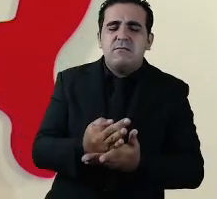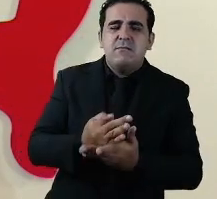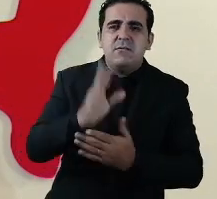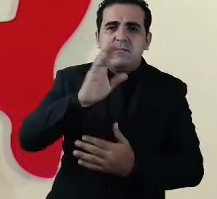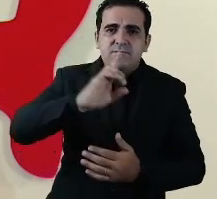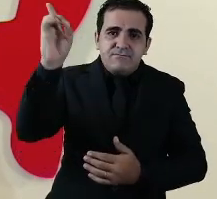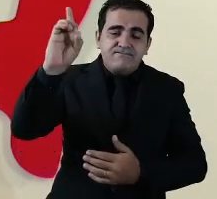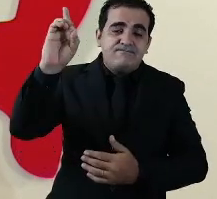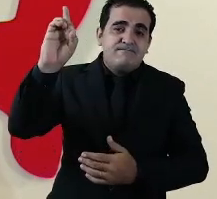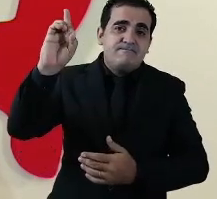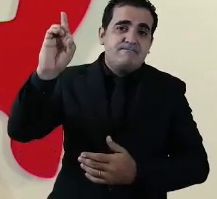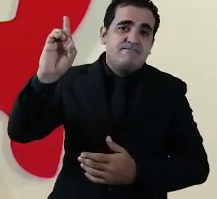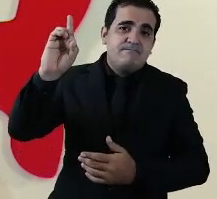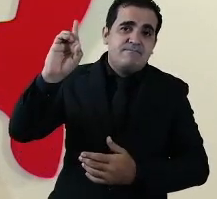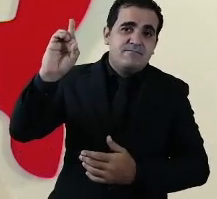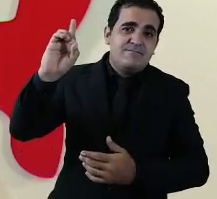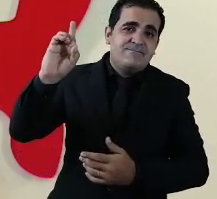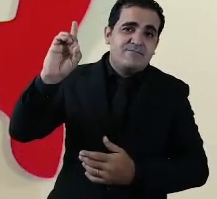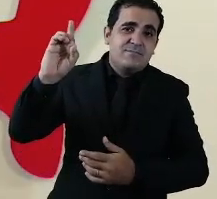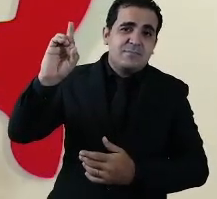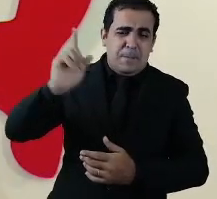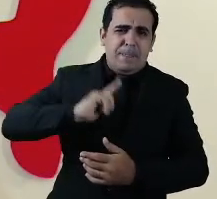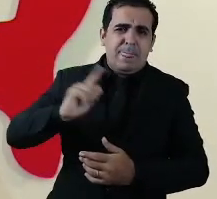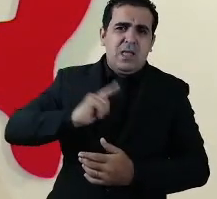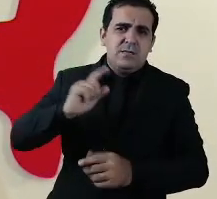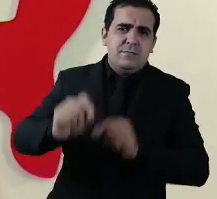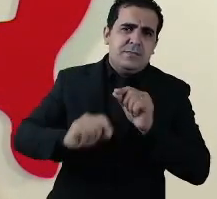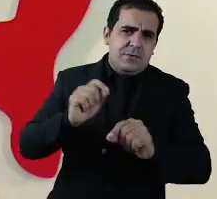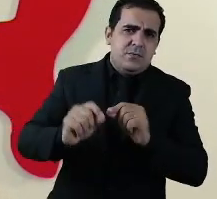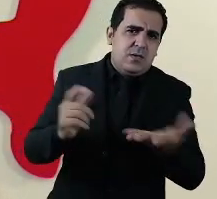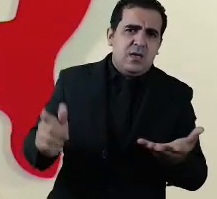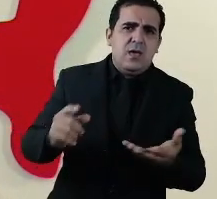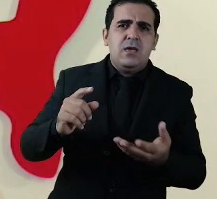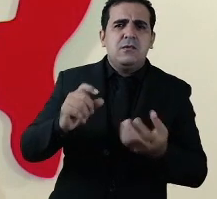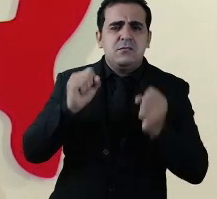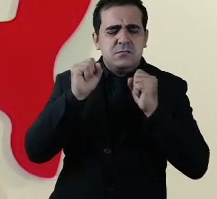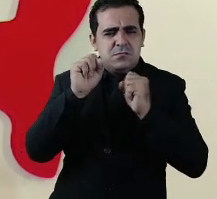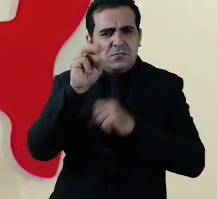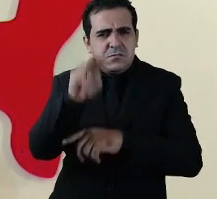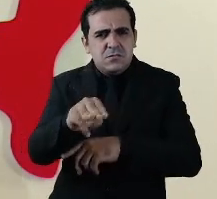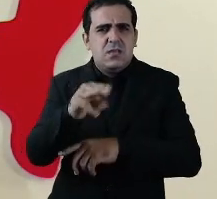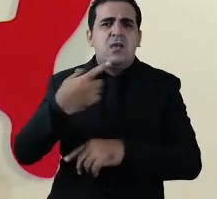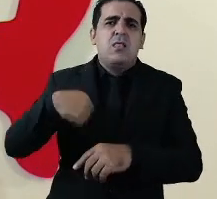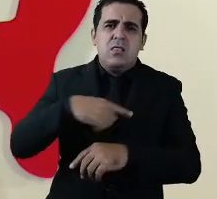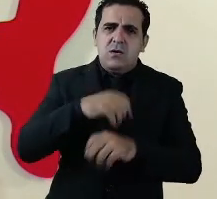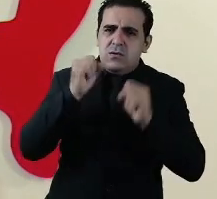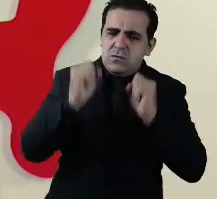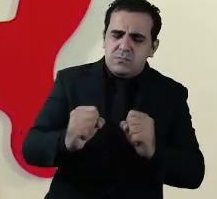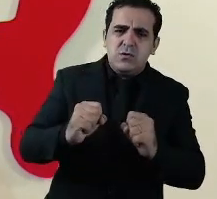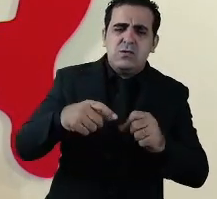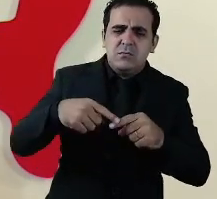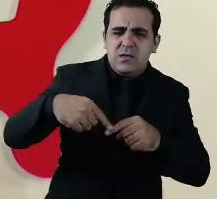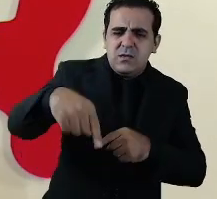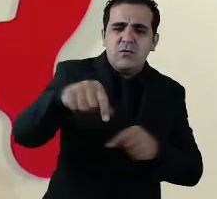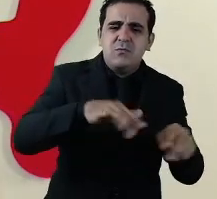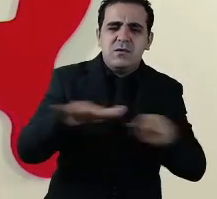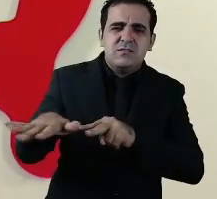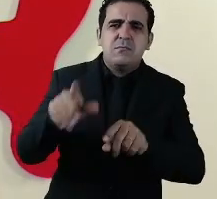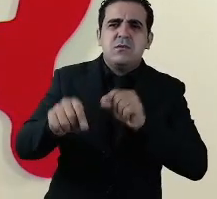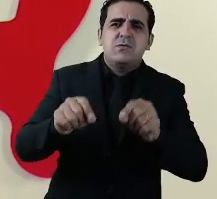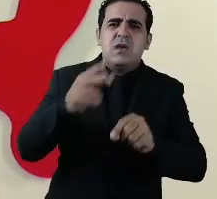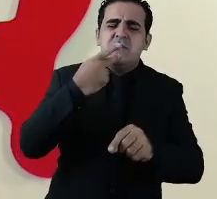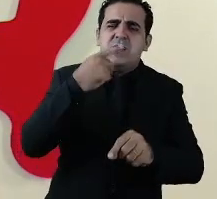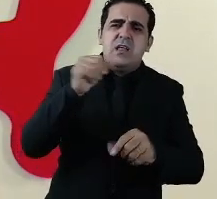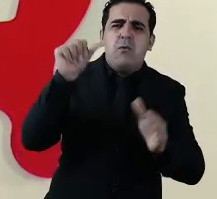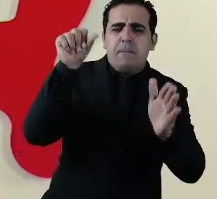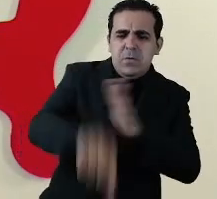e a dedicação para que sim nós possamos daqui a algumas semanas dizer que o